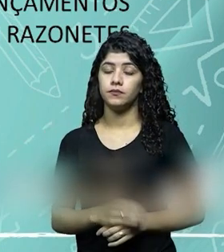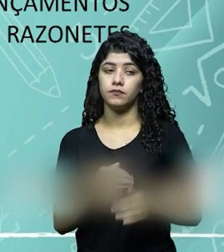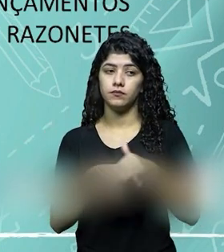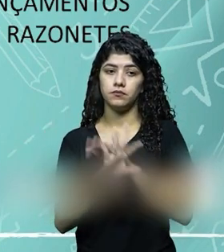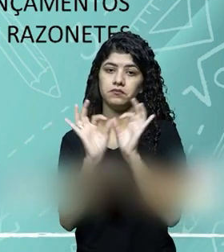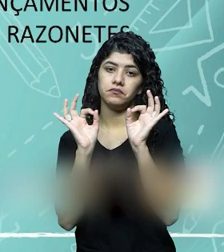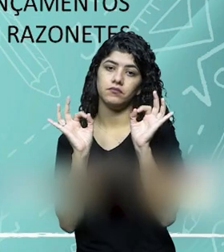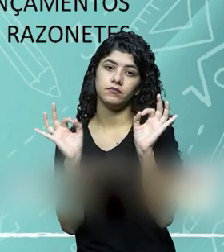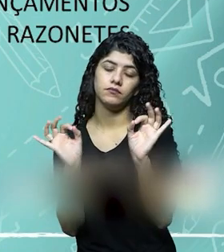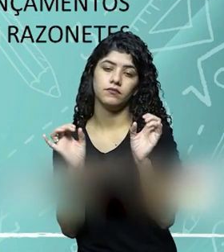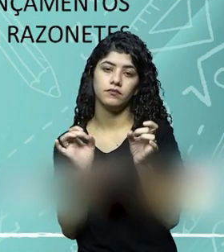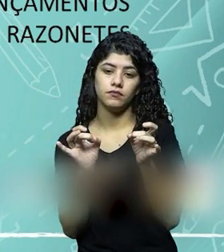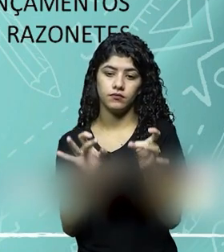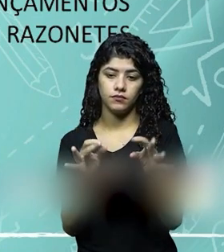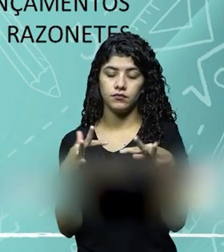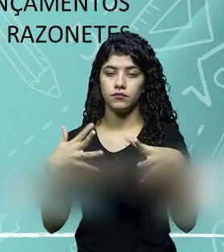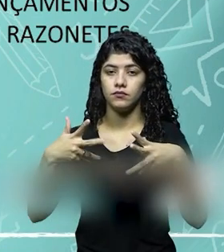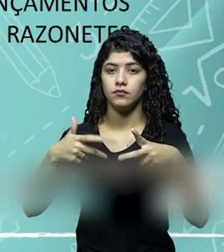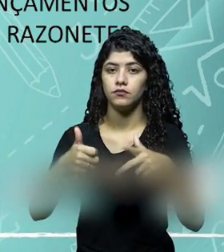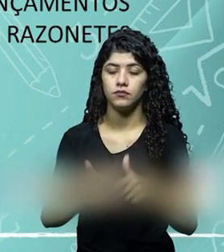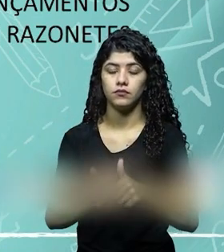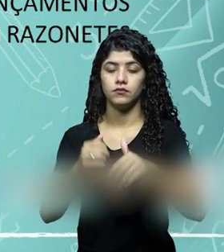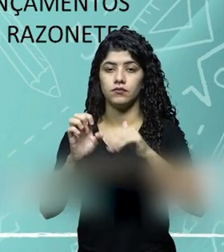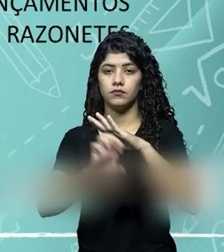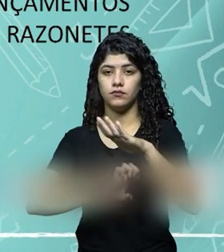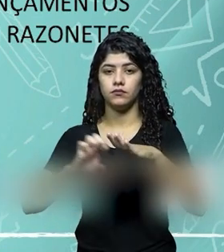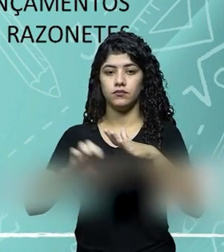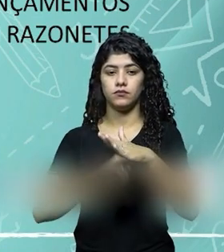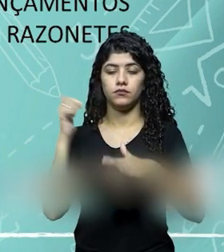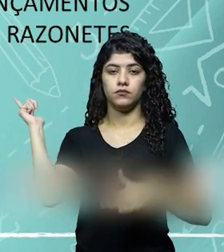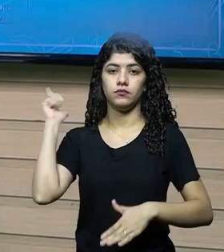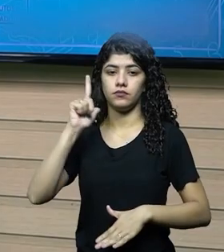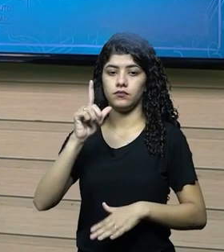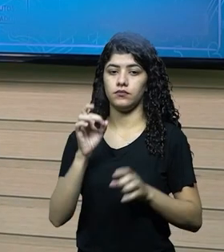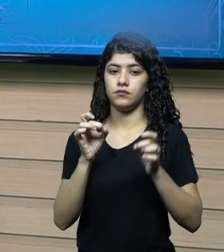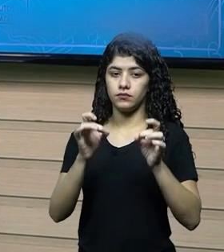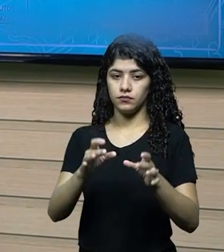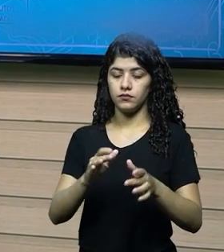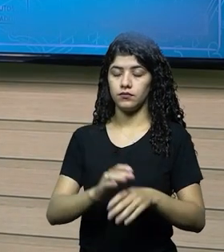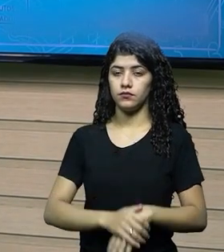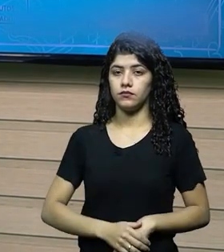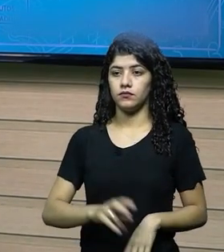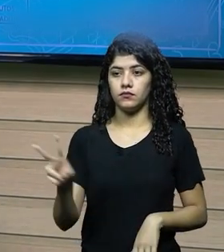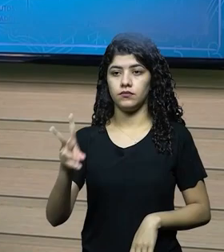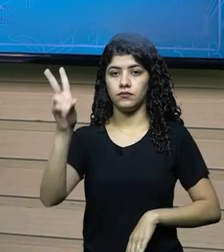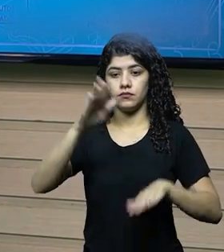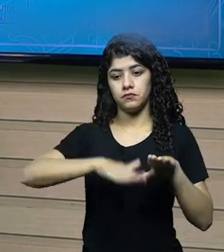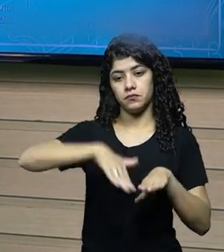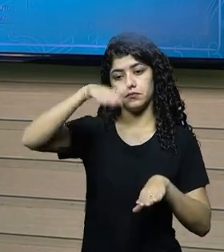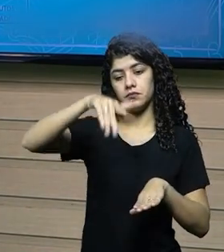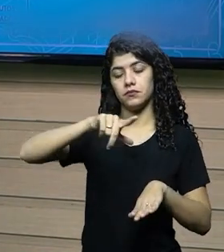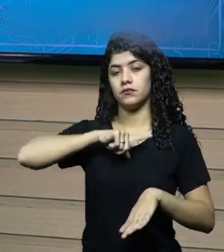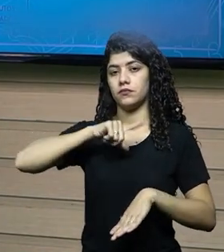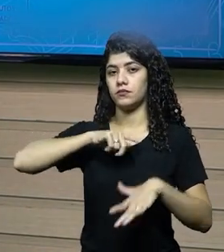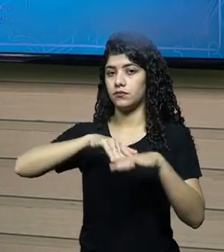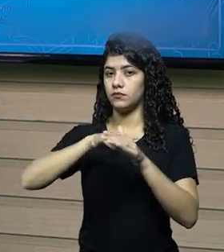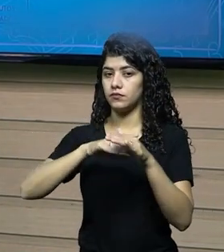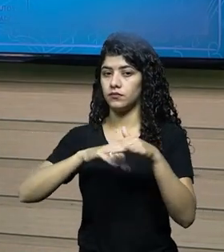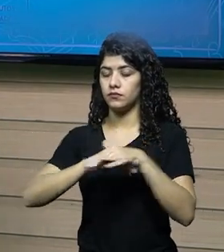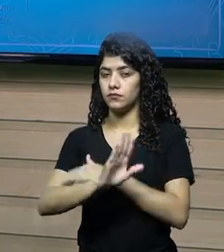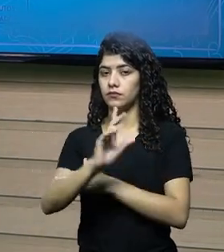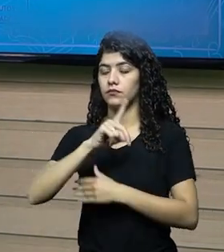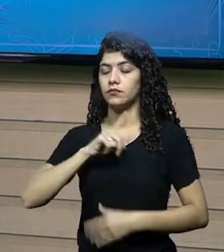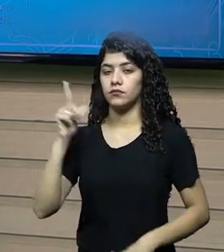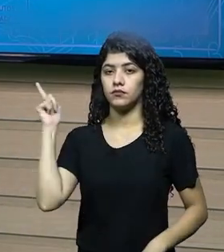vendida toda a safra, a empresa vendeu por um valor, acima do valor que ela tinha de estoque,